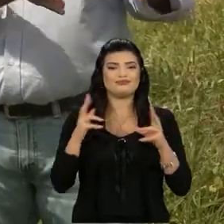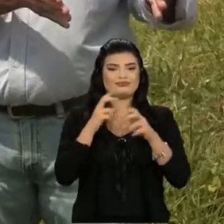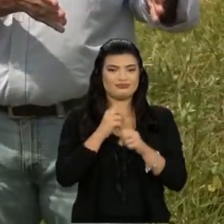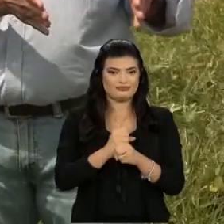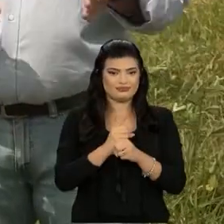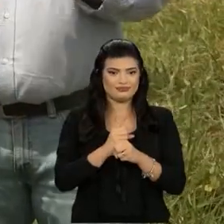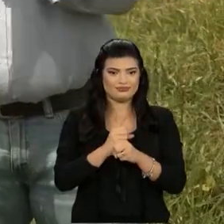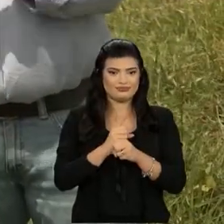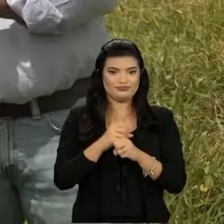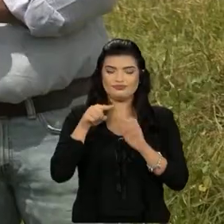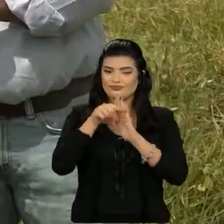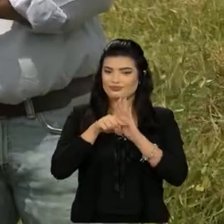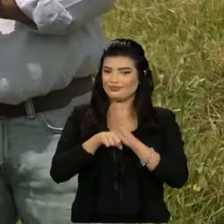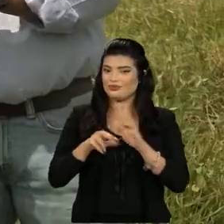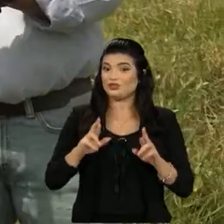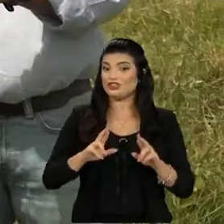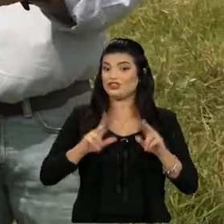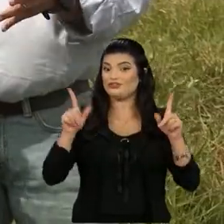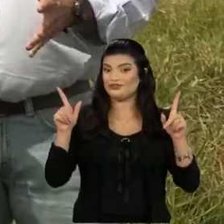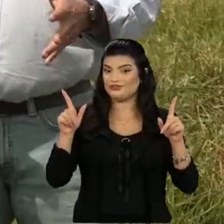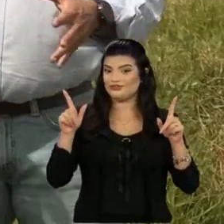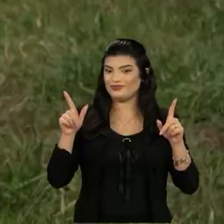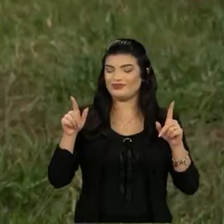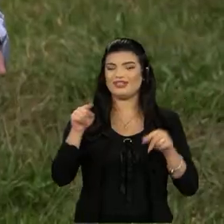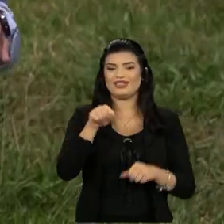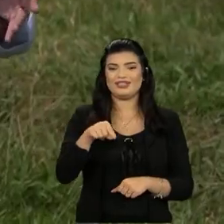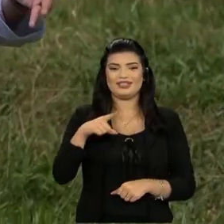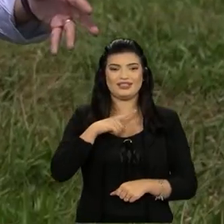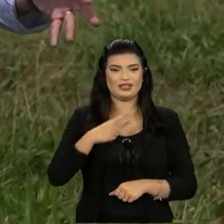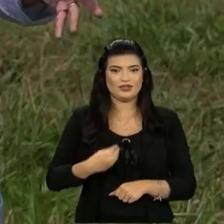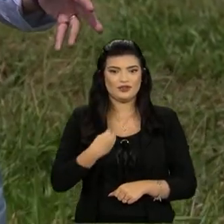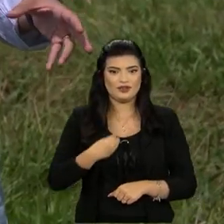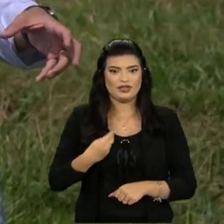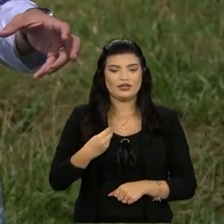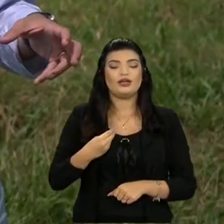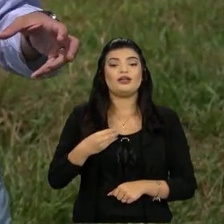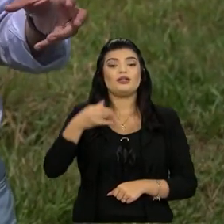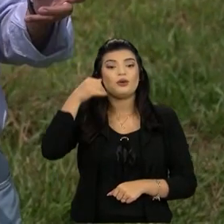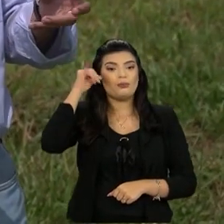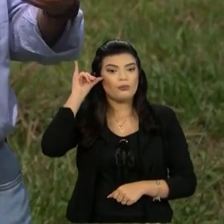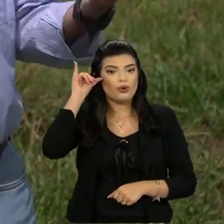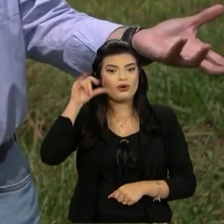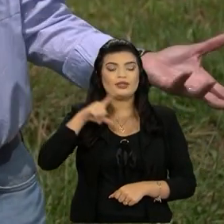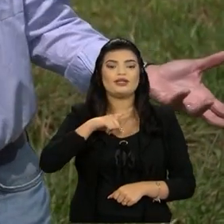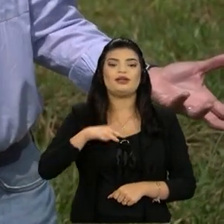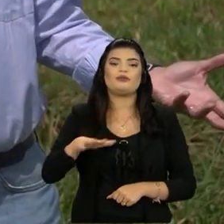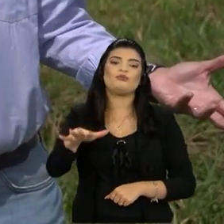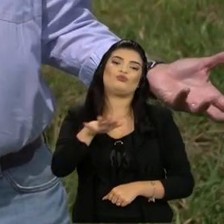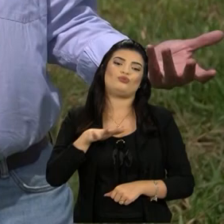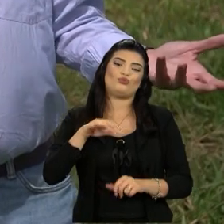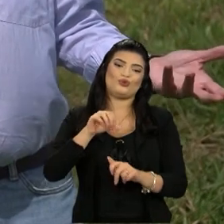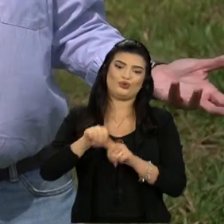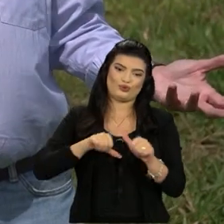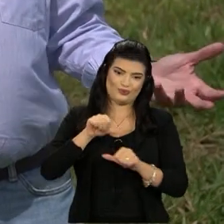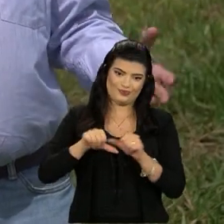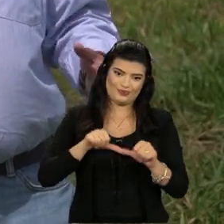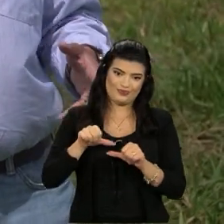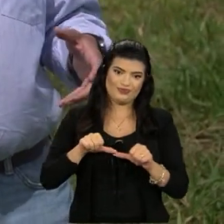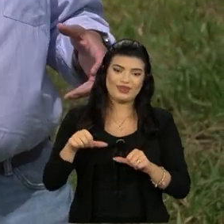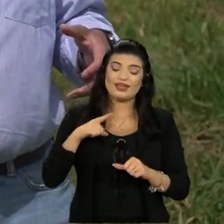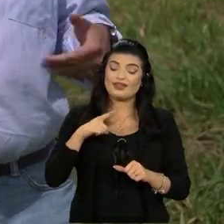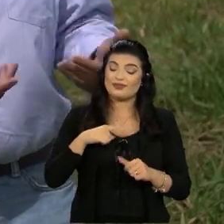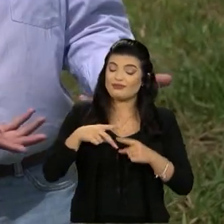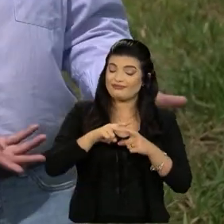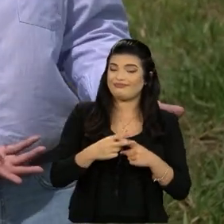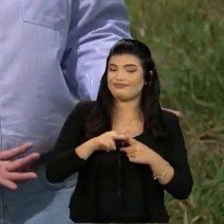novilha diferente do que vaca, né? Vamos falar assim, quando você abate uma novilha... O mercado mudou para O mercado mudou para isso. O mercado se ajustou para